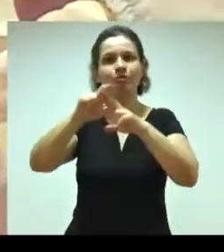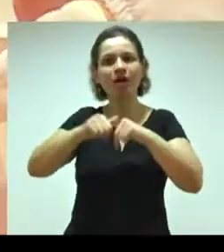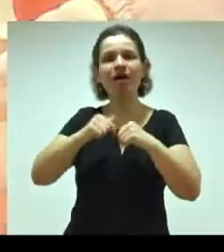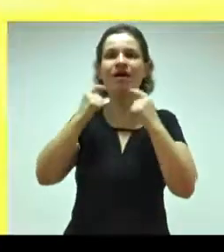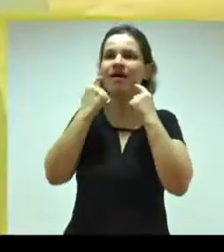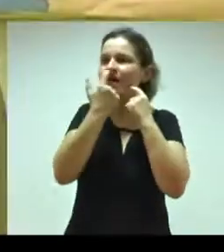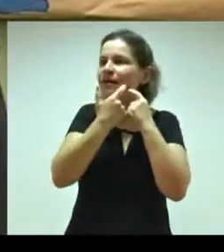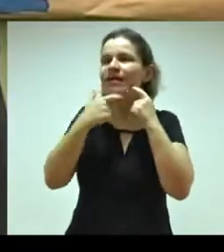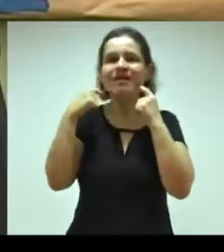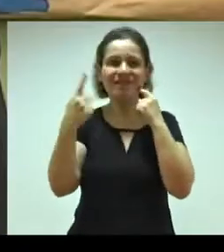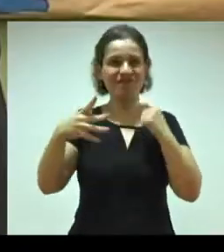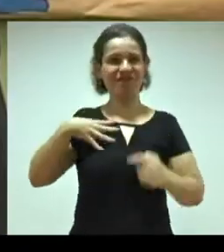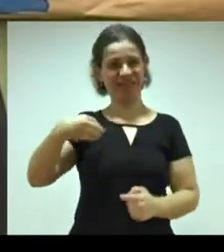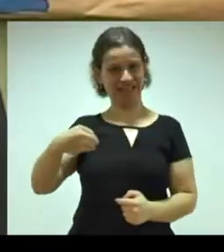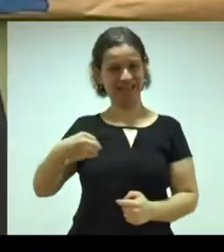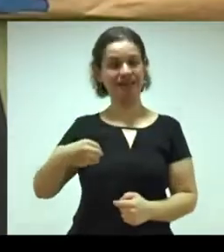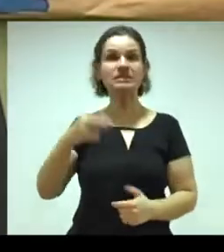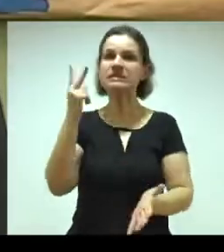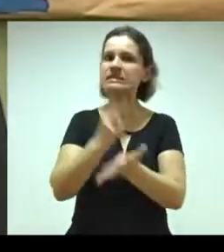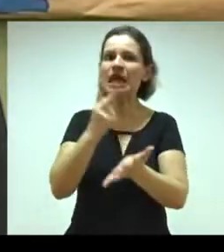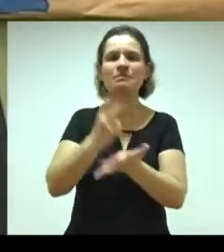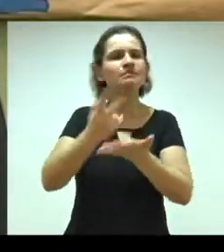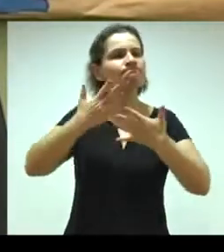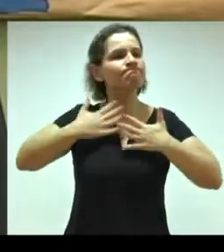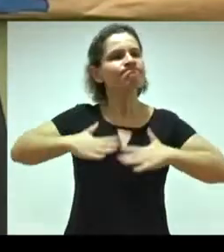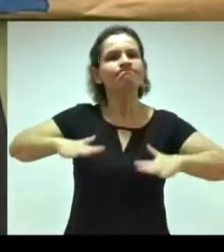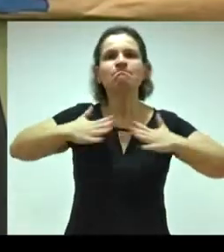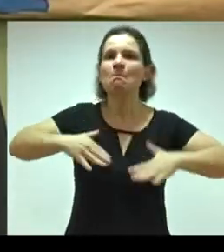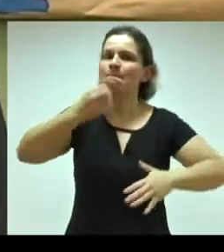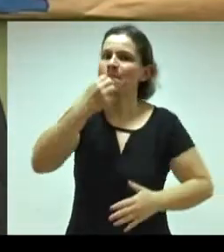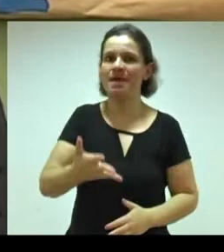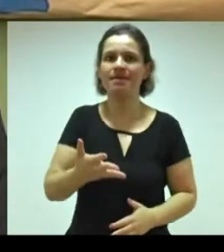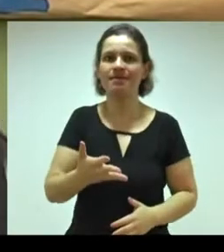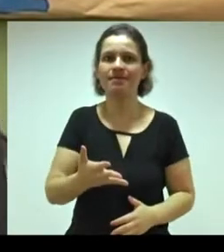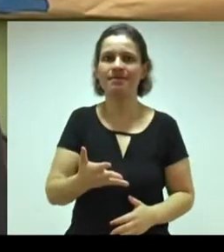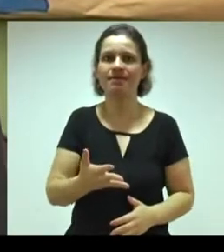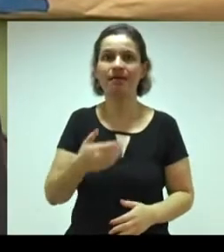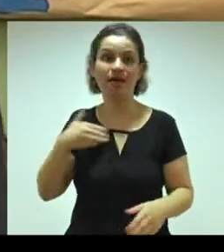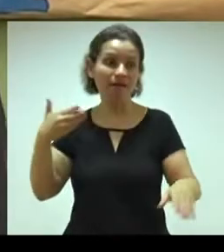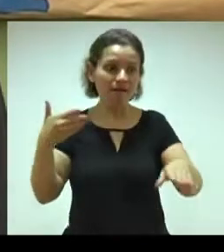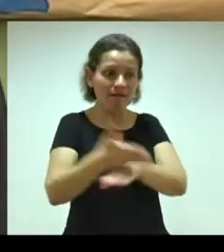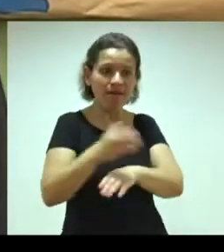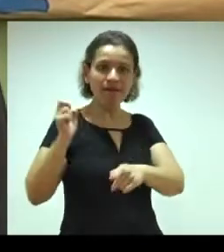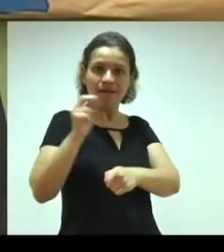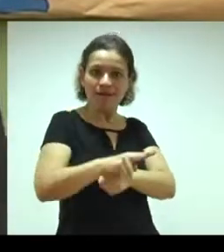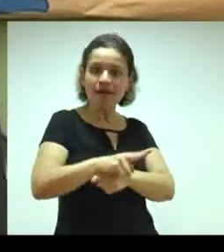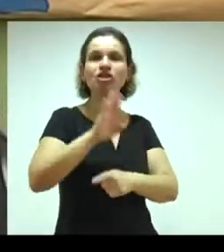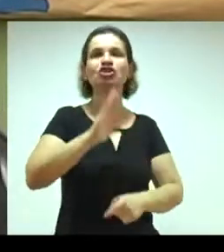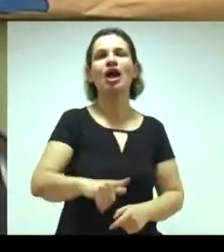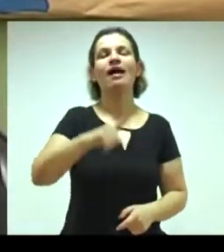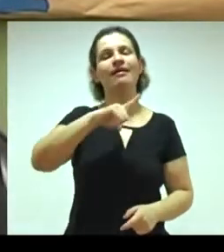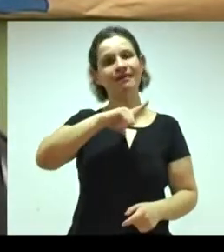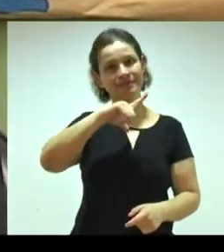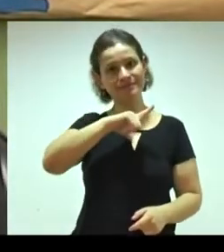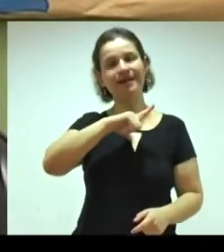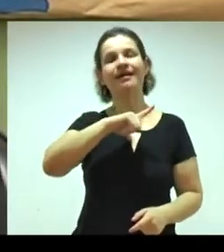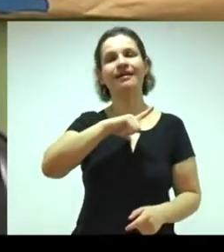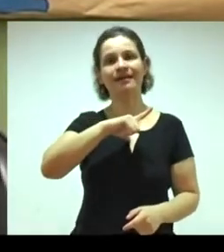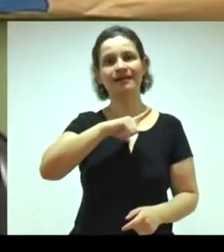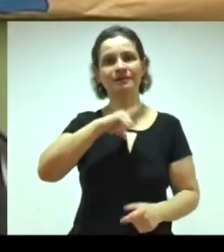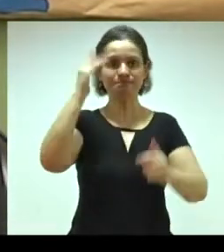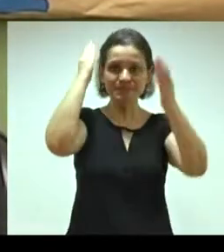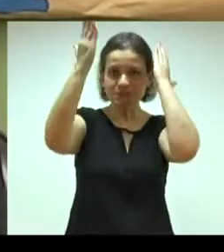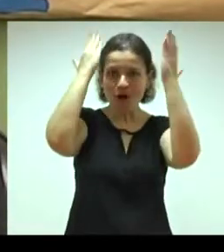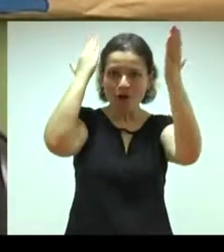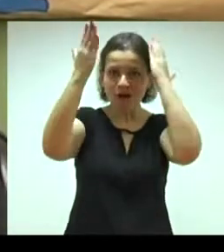da Laura e sempre bem tranquilo. Então, desde quando a gente entra, já tem a